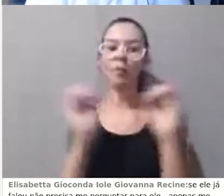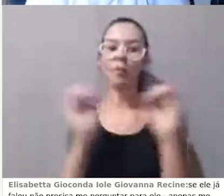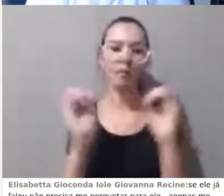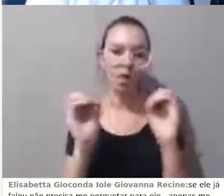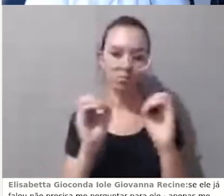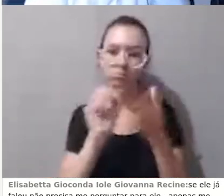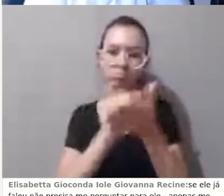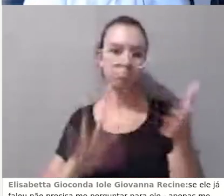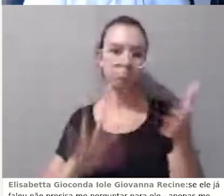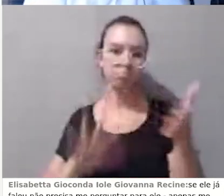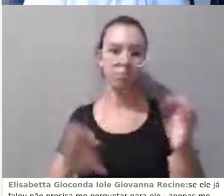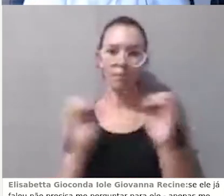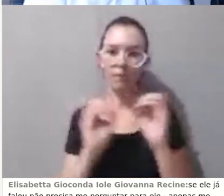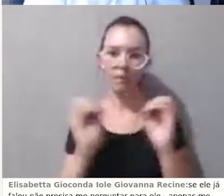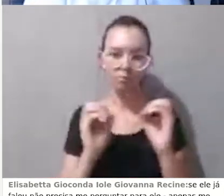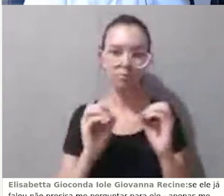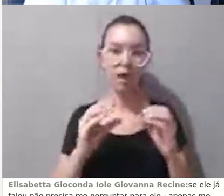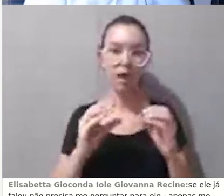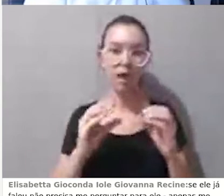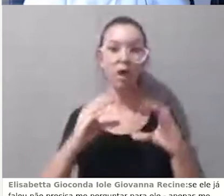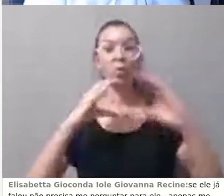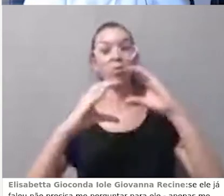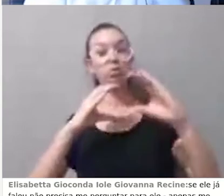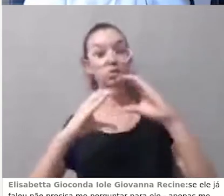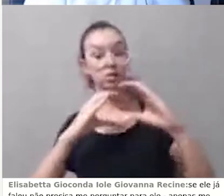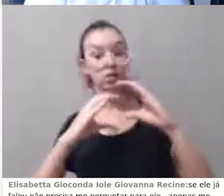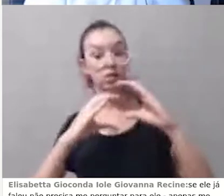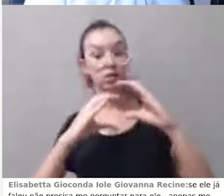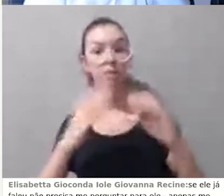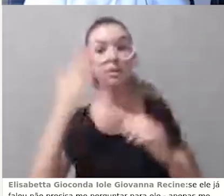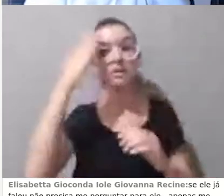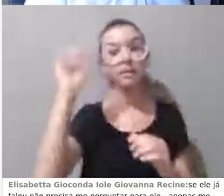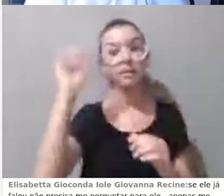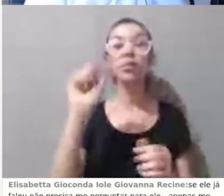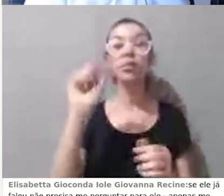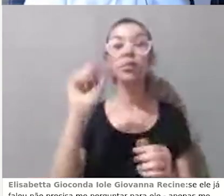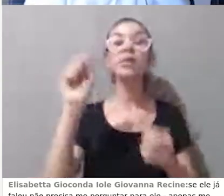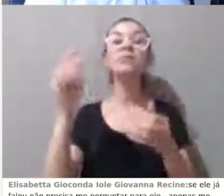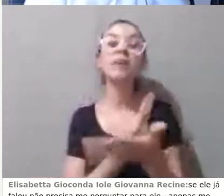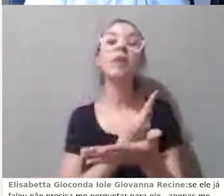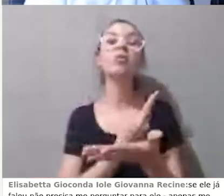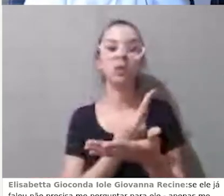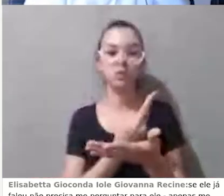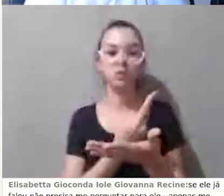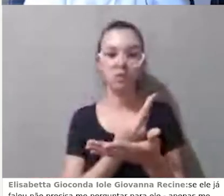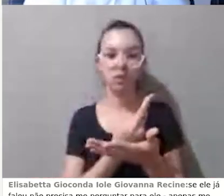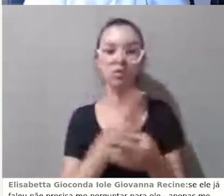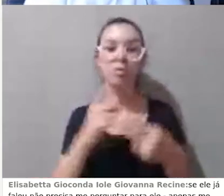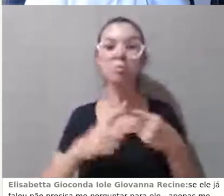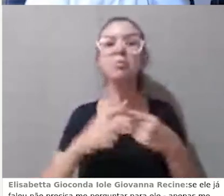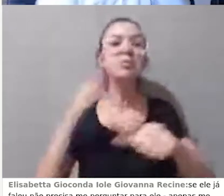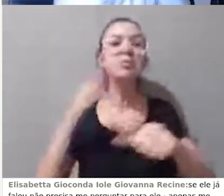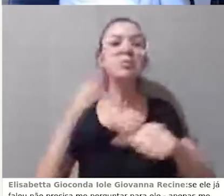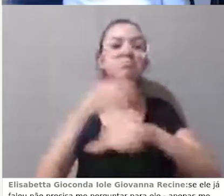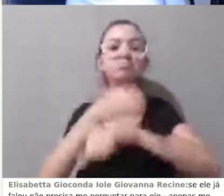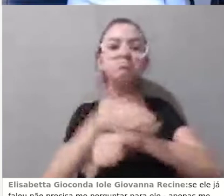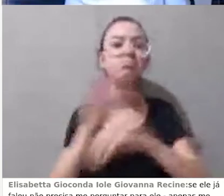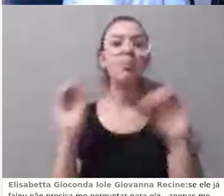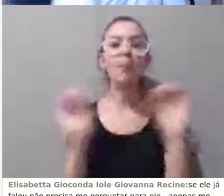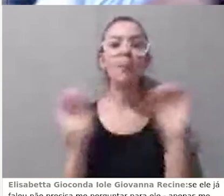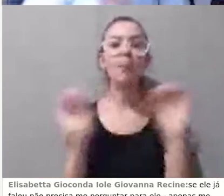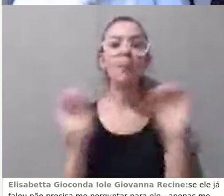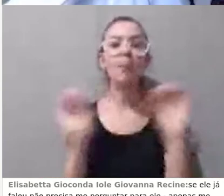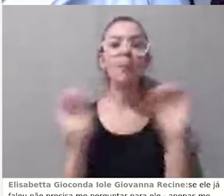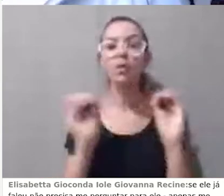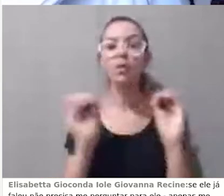comunicarem com esses alunos que estão entrando, visualizando e não participam, tem que entrar em contato e conversar com eles para entender o